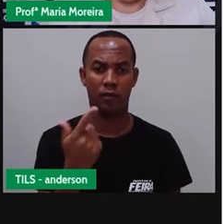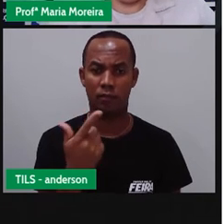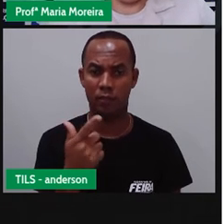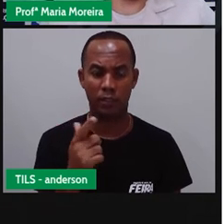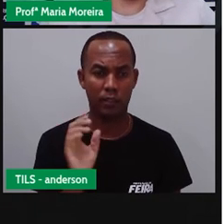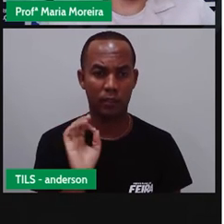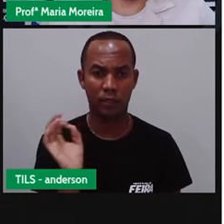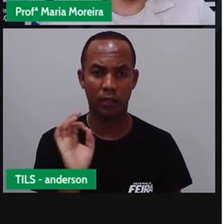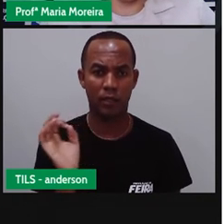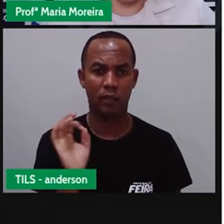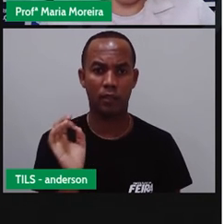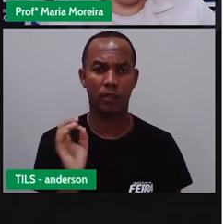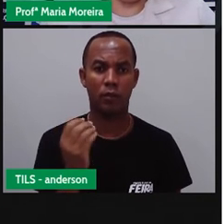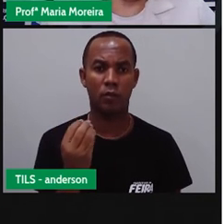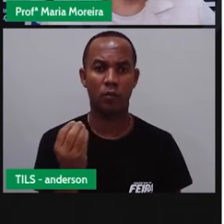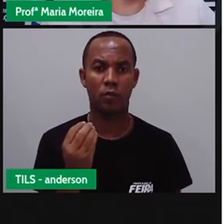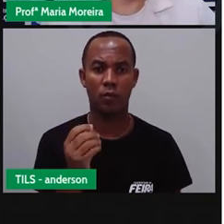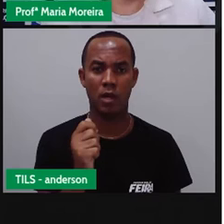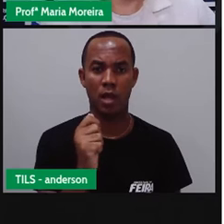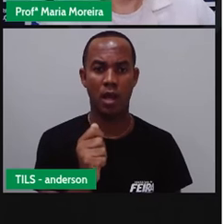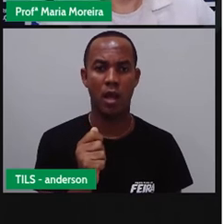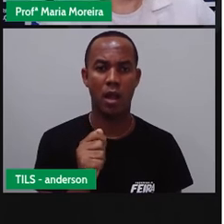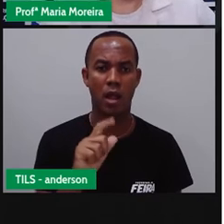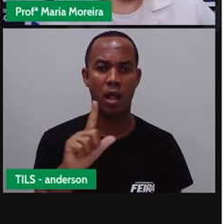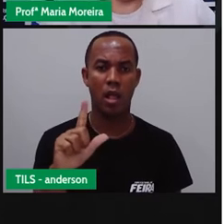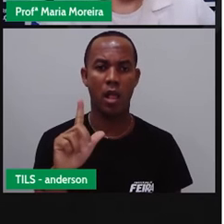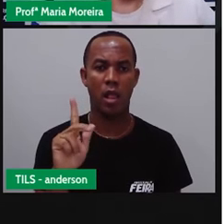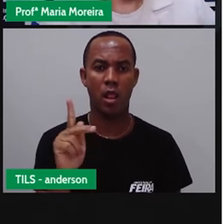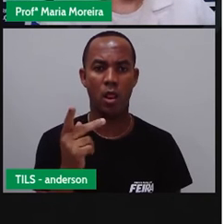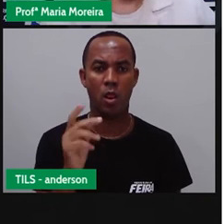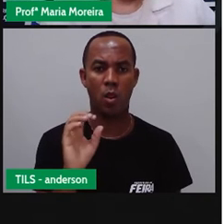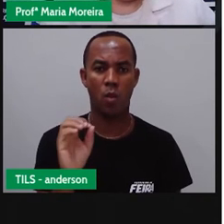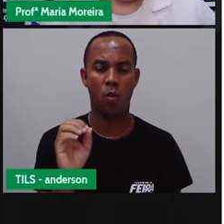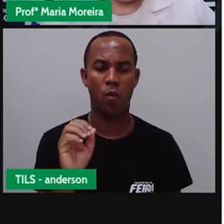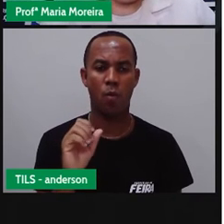o H, a-lhó. Muda o som.